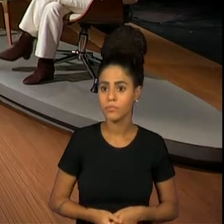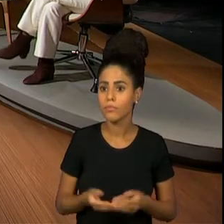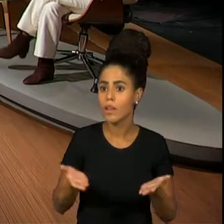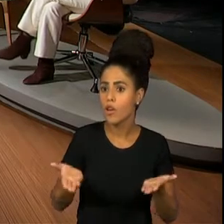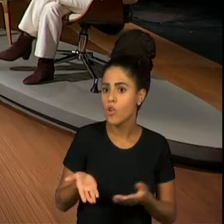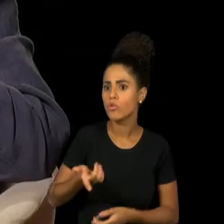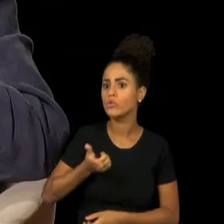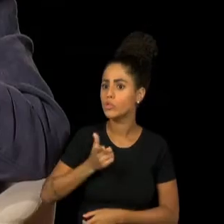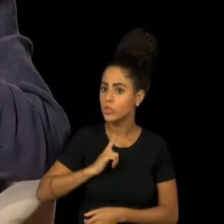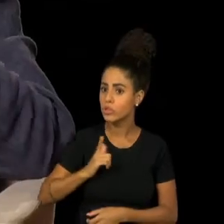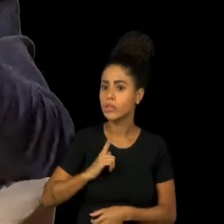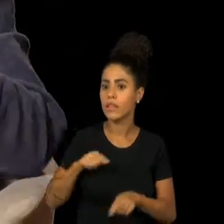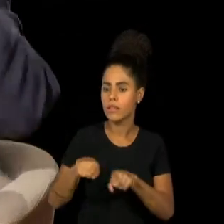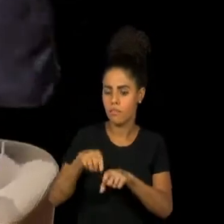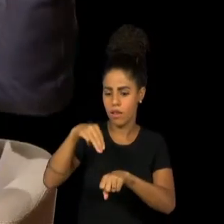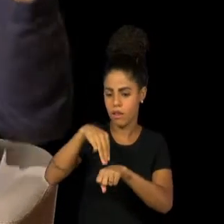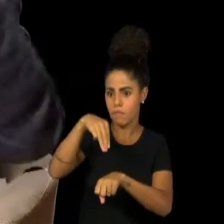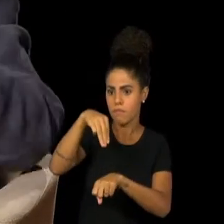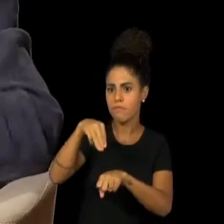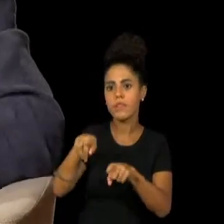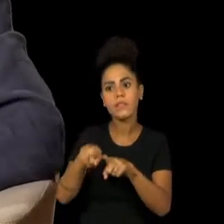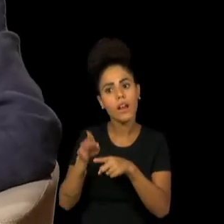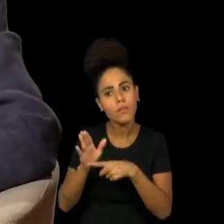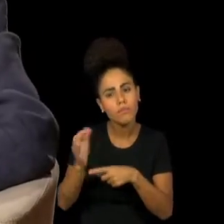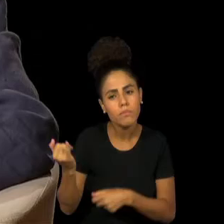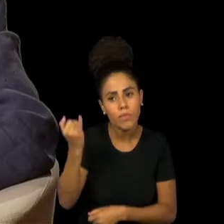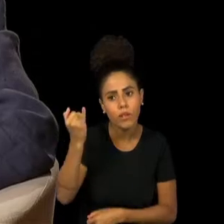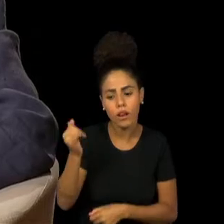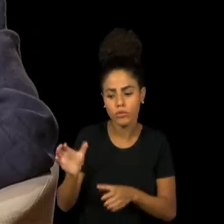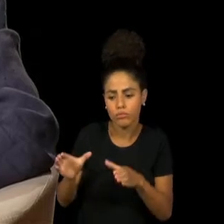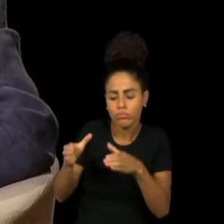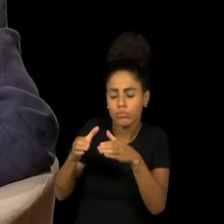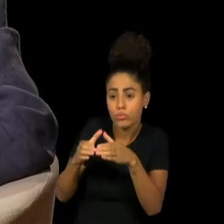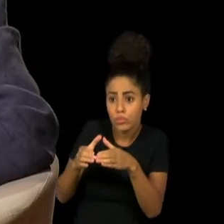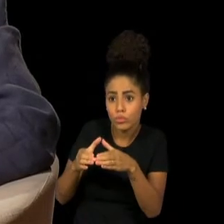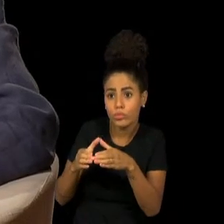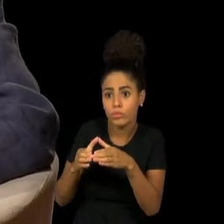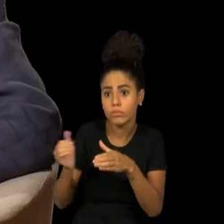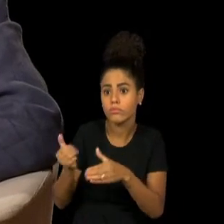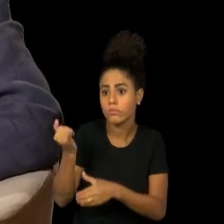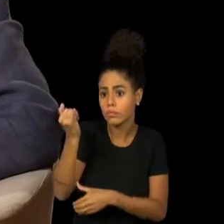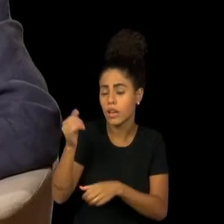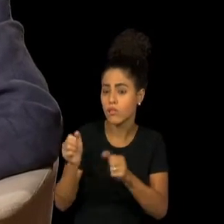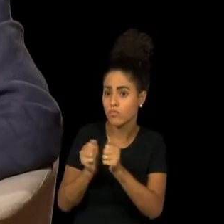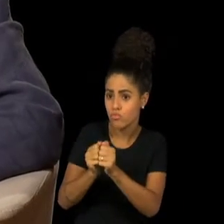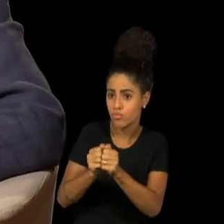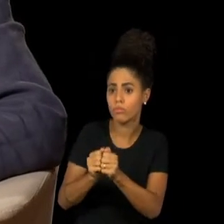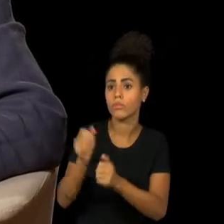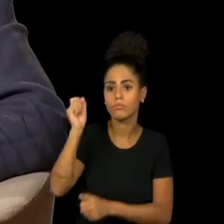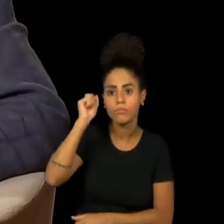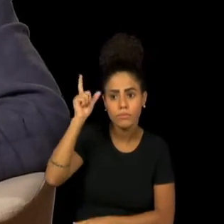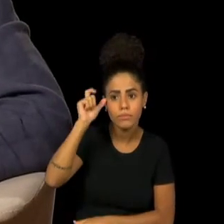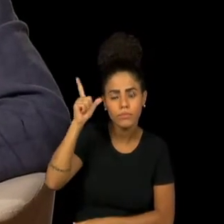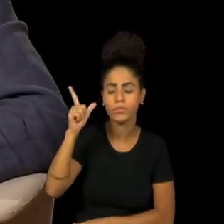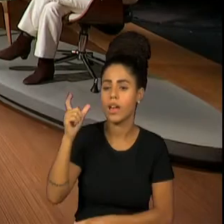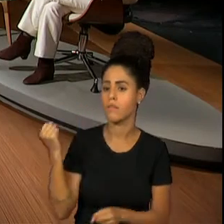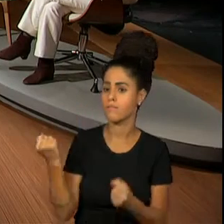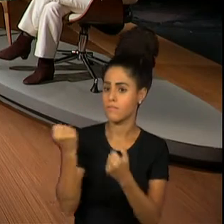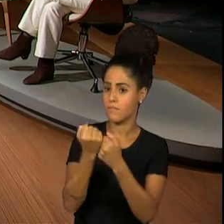mestrado profissional, que, inclusive, tem uma turma especial agora junto ao Itaú Cultural. Uma parceria